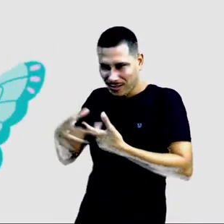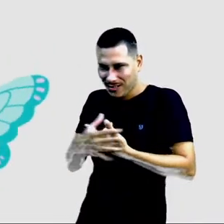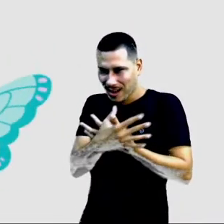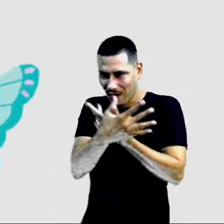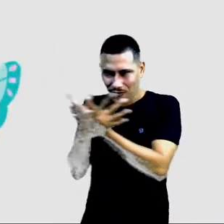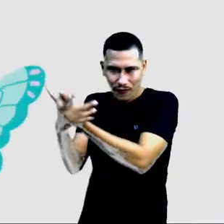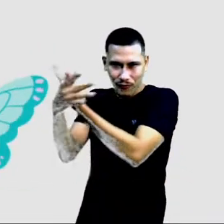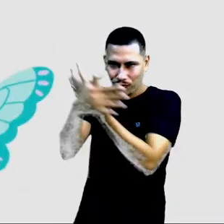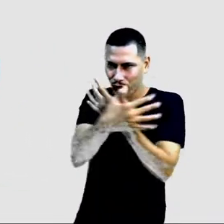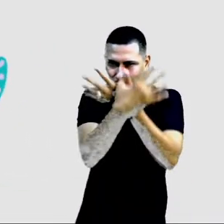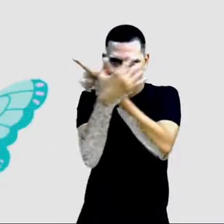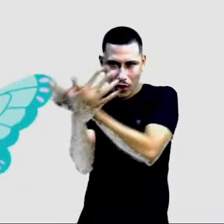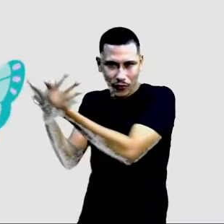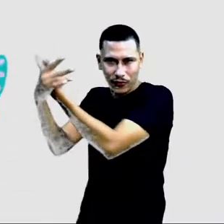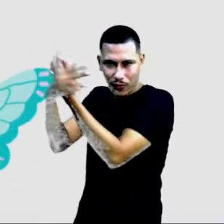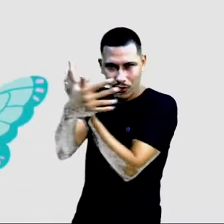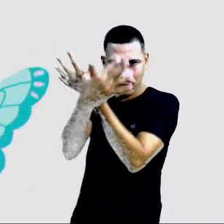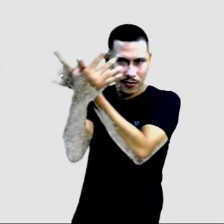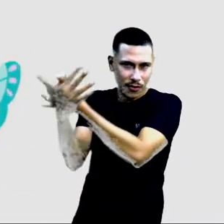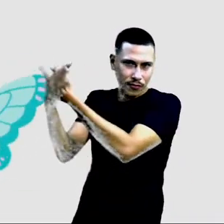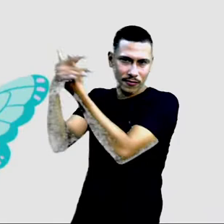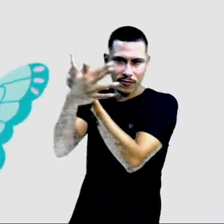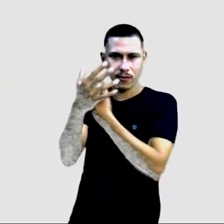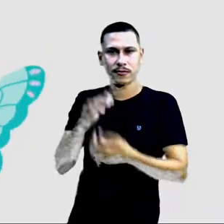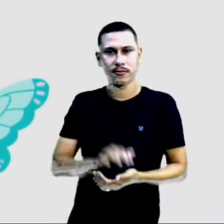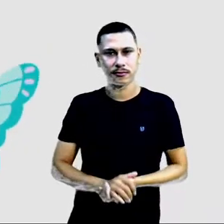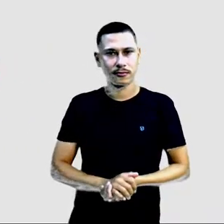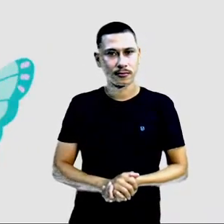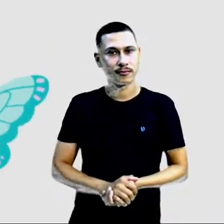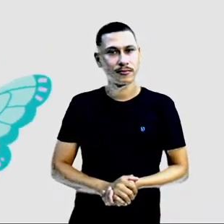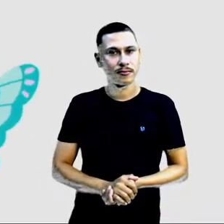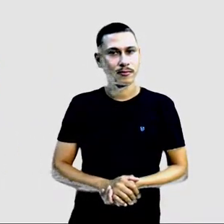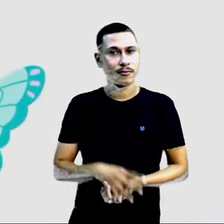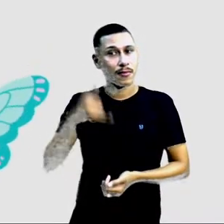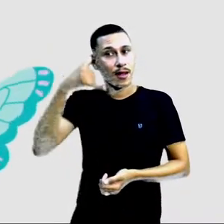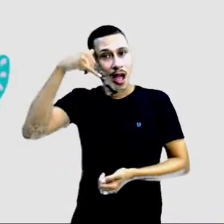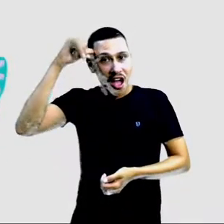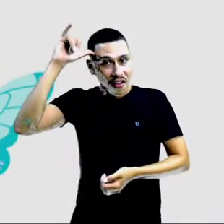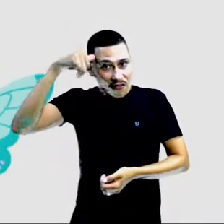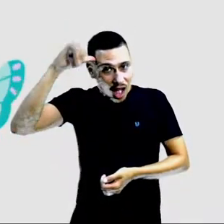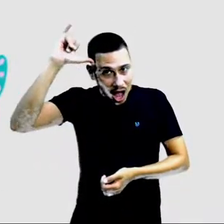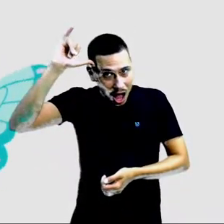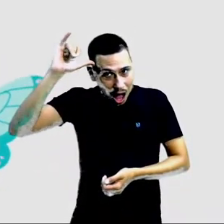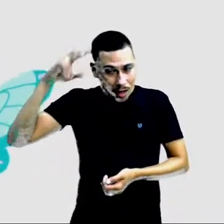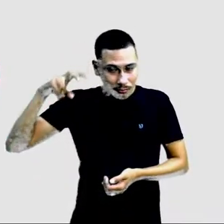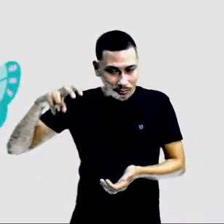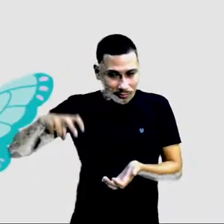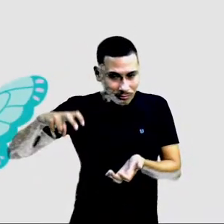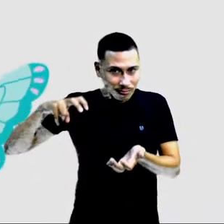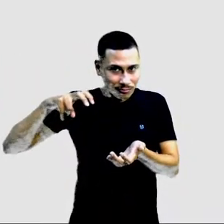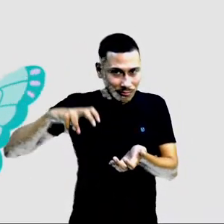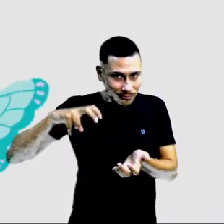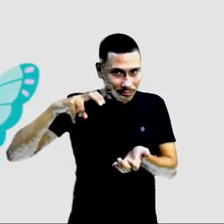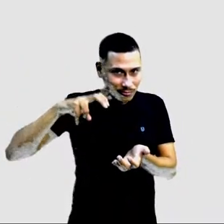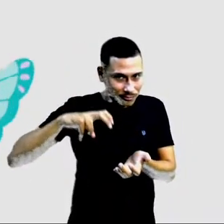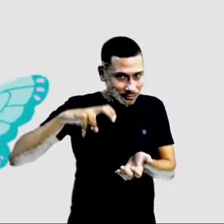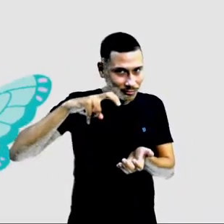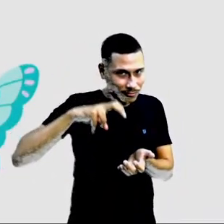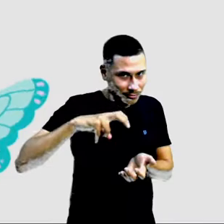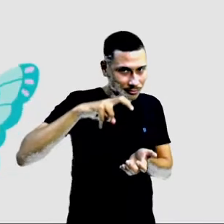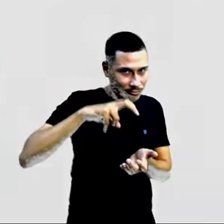para lá e para cá no jardim. E a vaca, ela tem que andar devagarinho também, ela corre, isso?